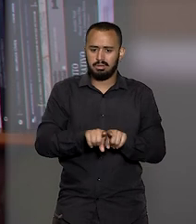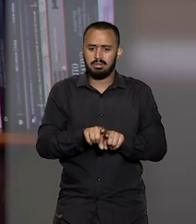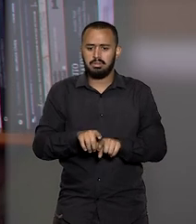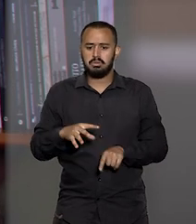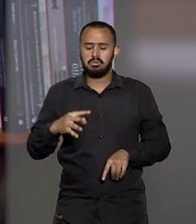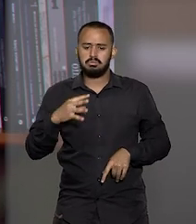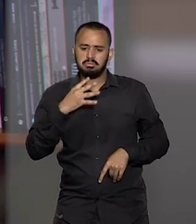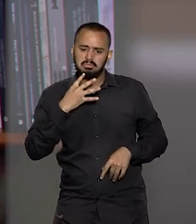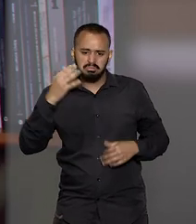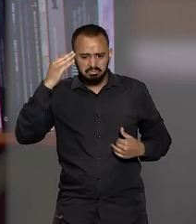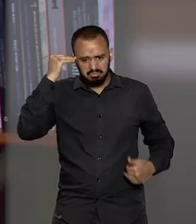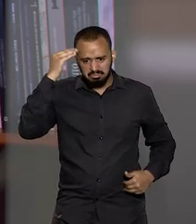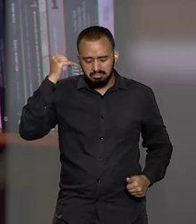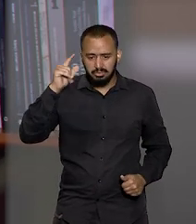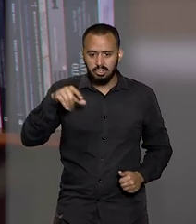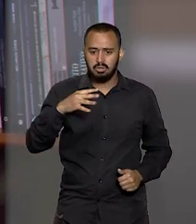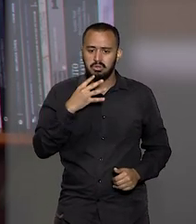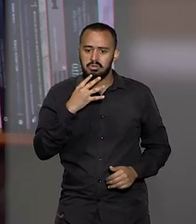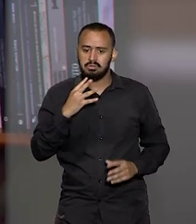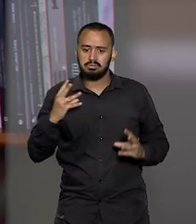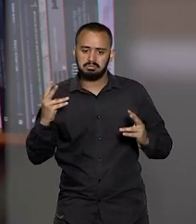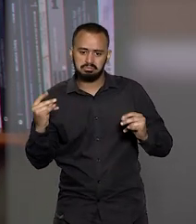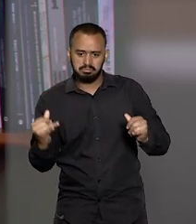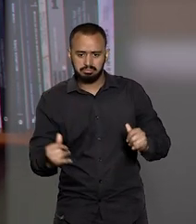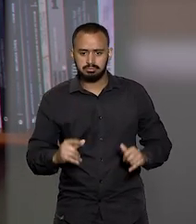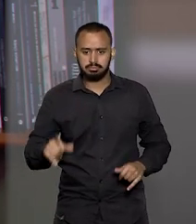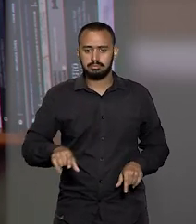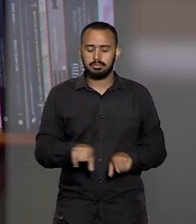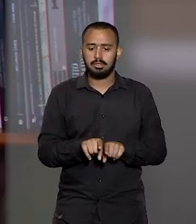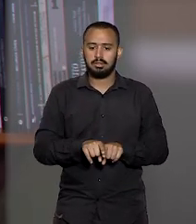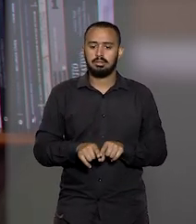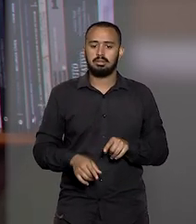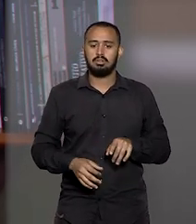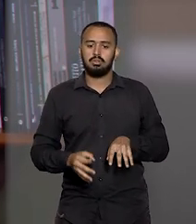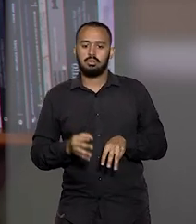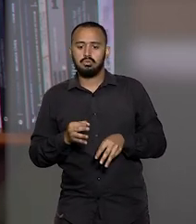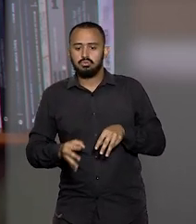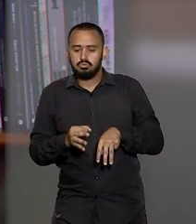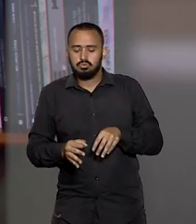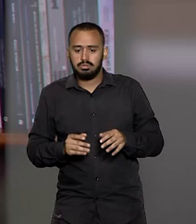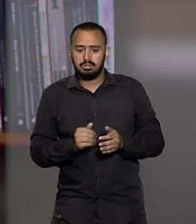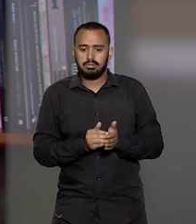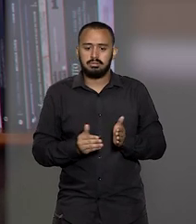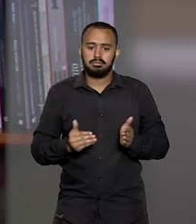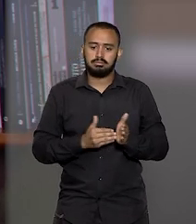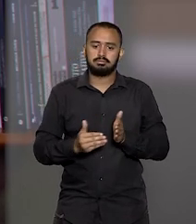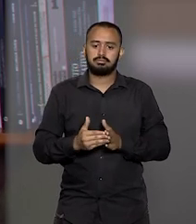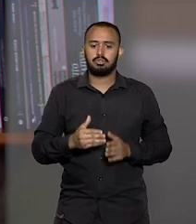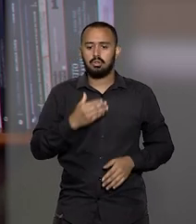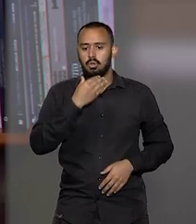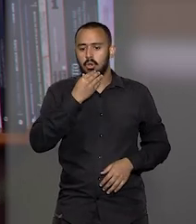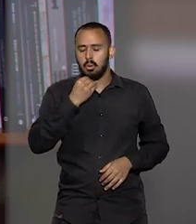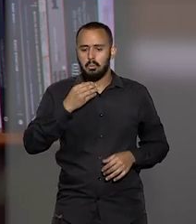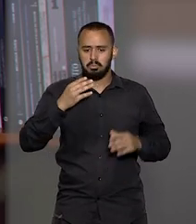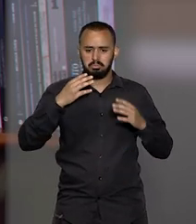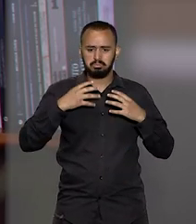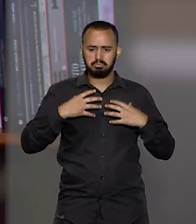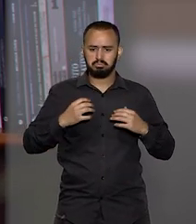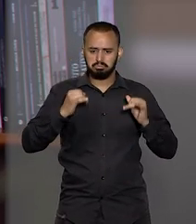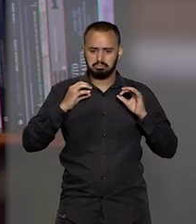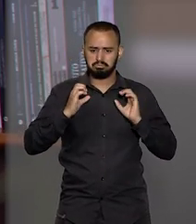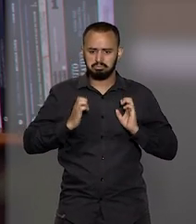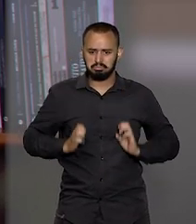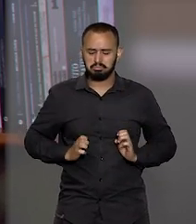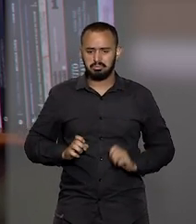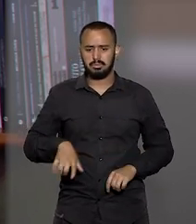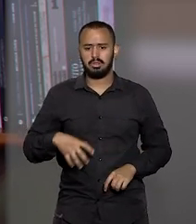grande conhecimento, que sempre inspirou segurança jurídica aos jurisdicionados. Homem ilustrado e culto, amigo